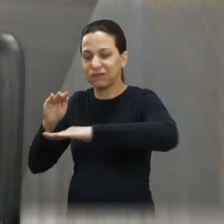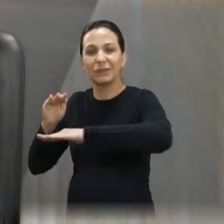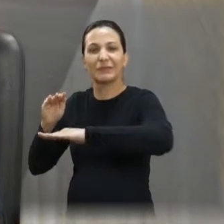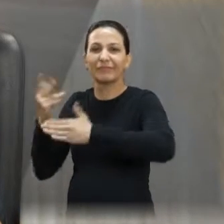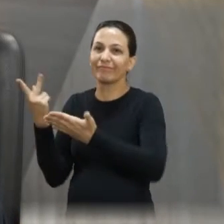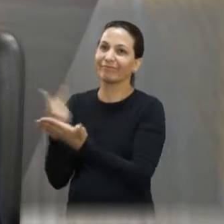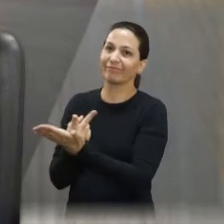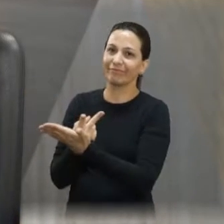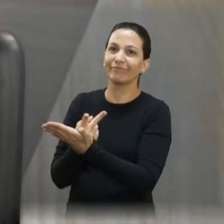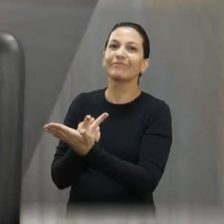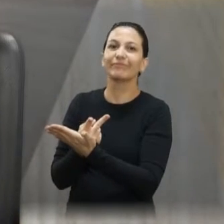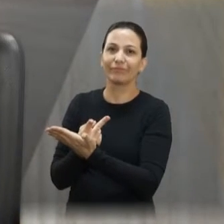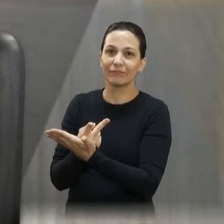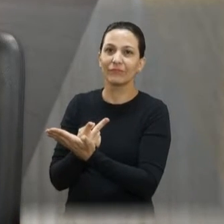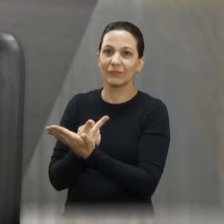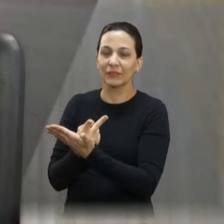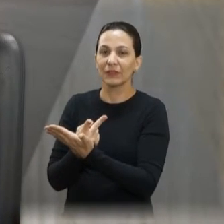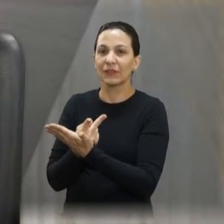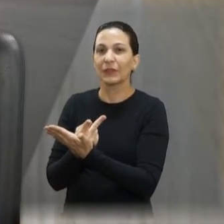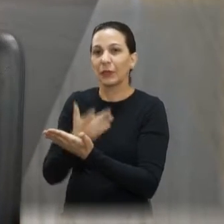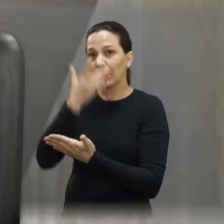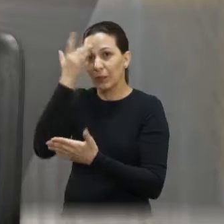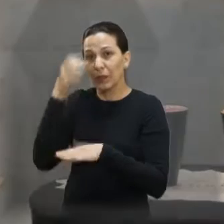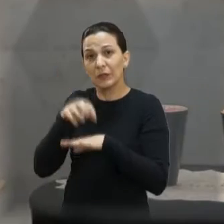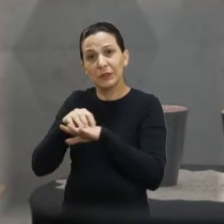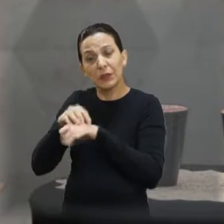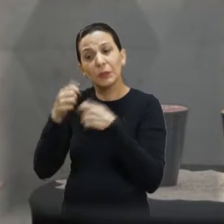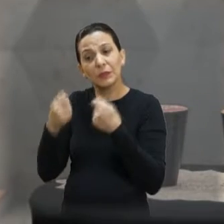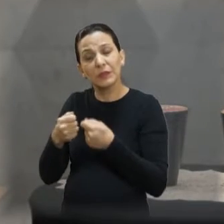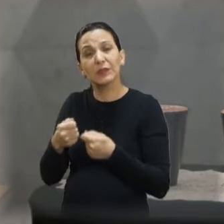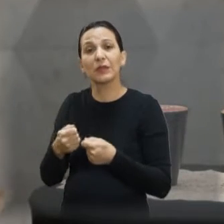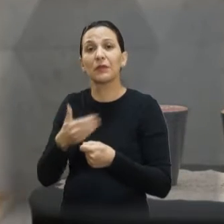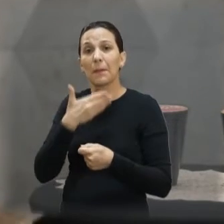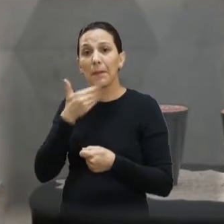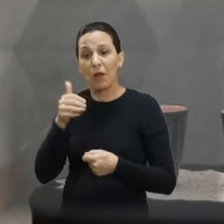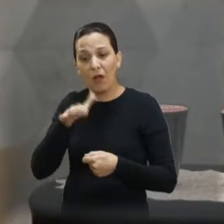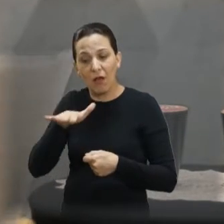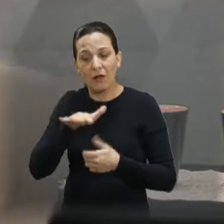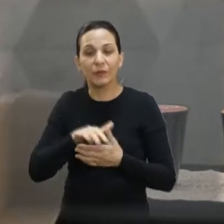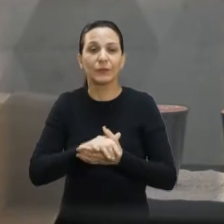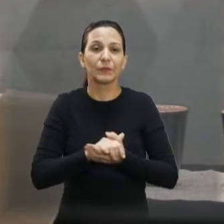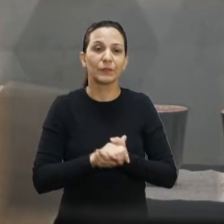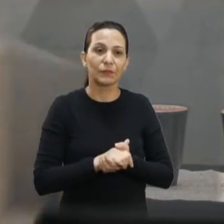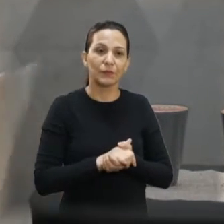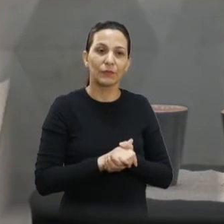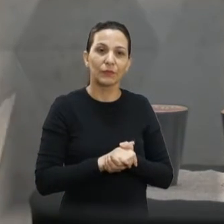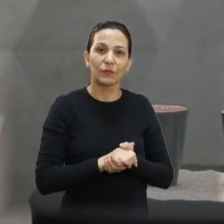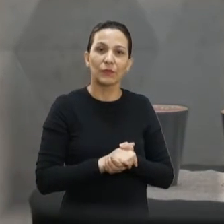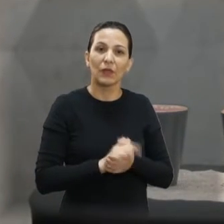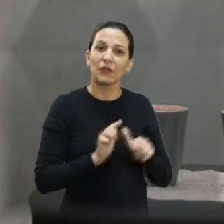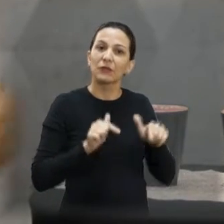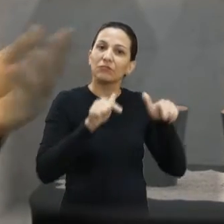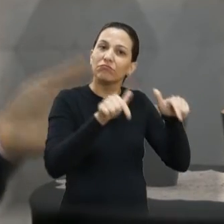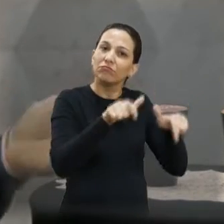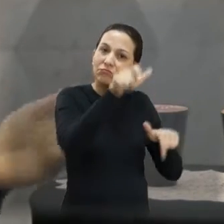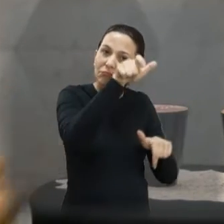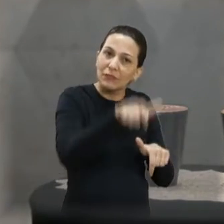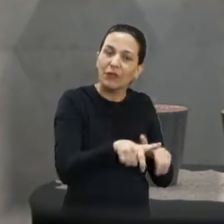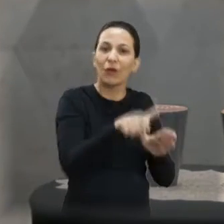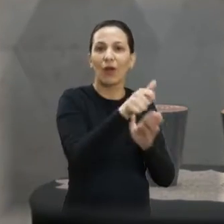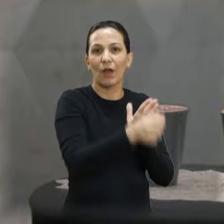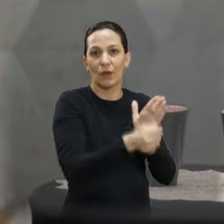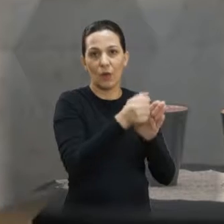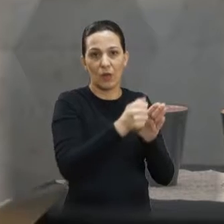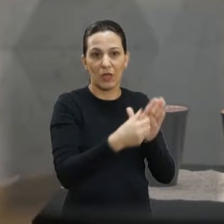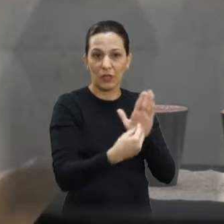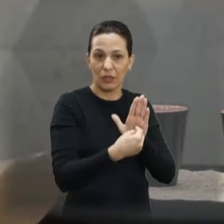a sinalização para aumentar a segurança dos usuários daquele local. Mudando de assunto agora, vereador, eu quero falar de um título de cidadão araraquarense, que foi indicação